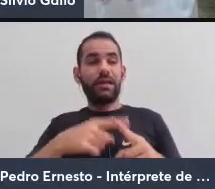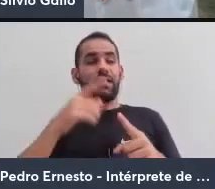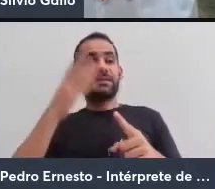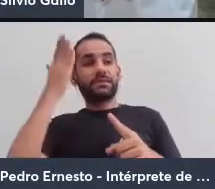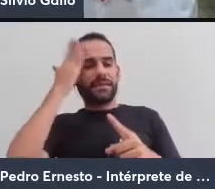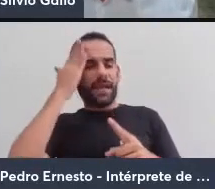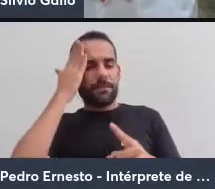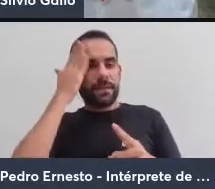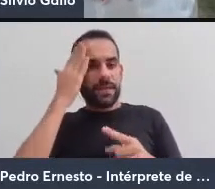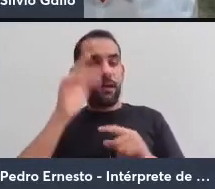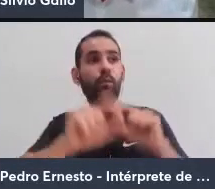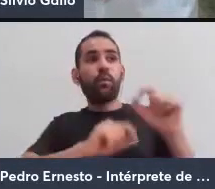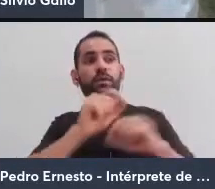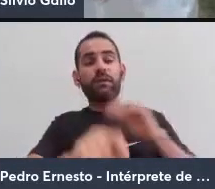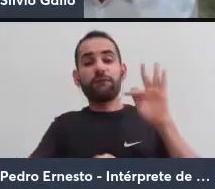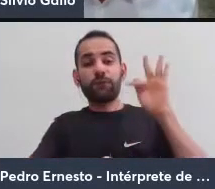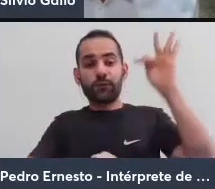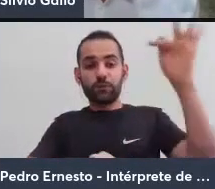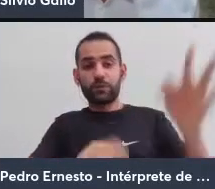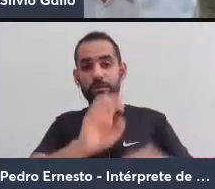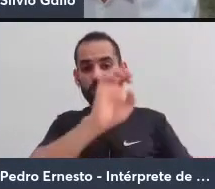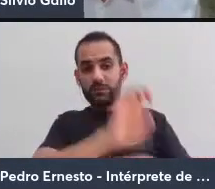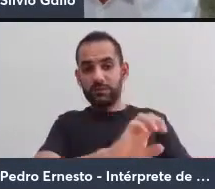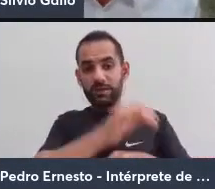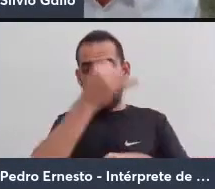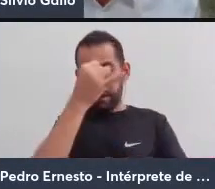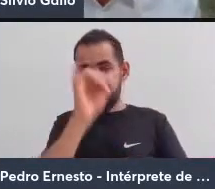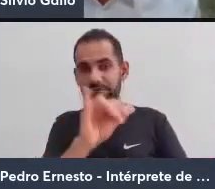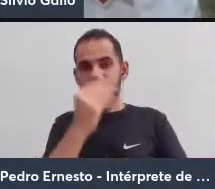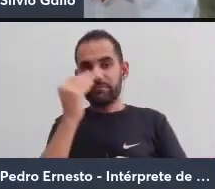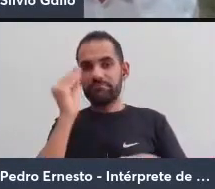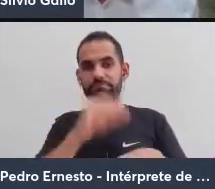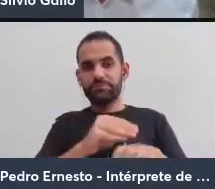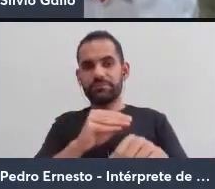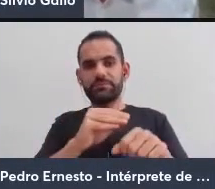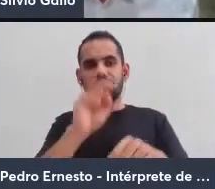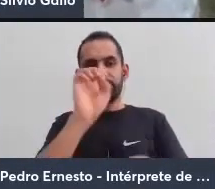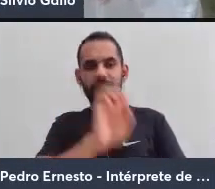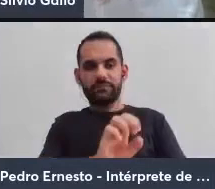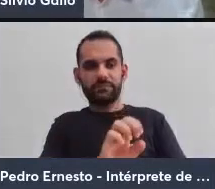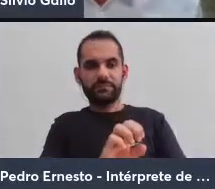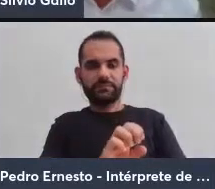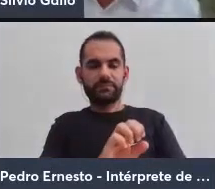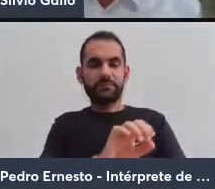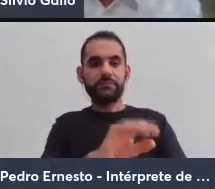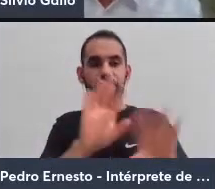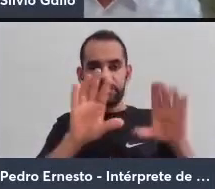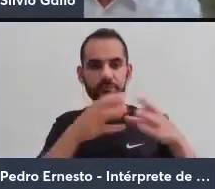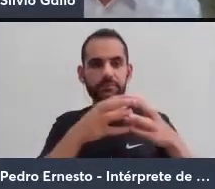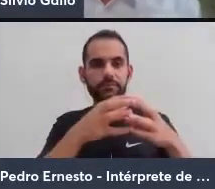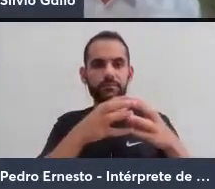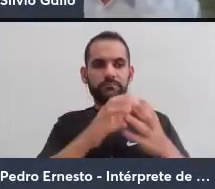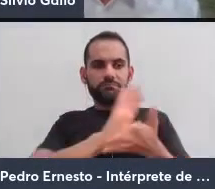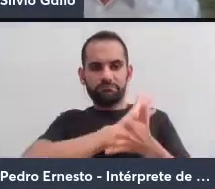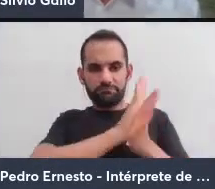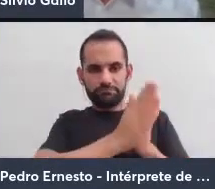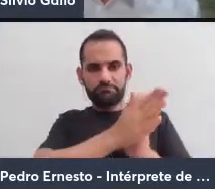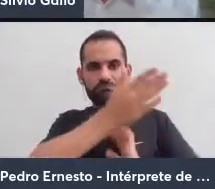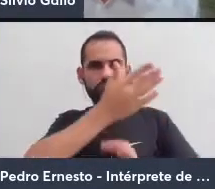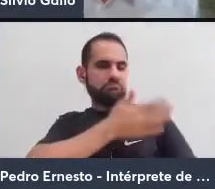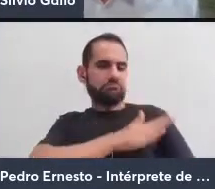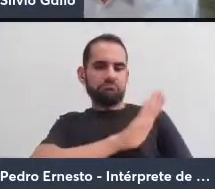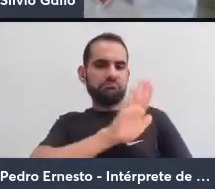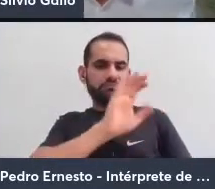o que seria o Estado e elas evitam o Estado. Literalmente, essas comunidades conjuravam o Estado.